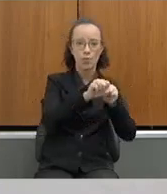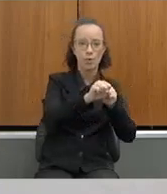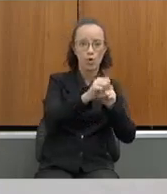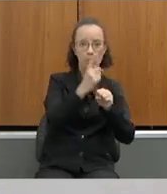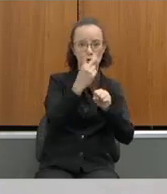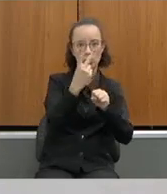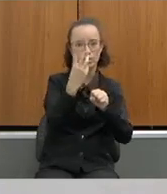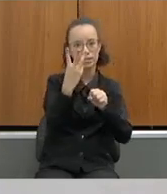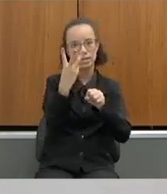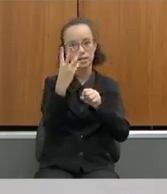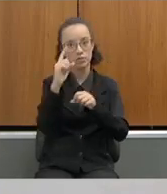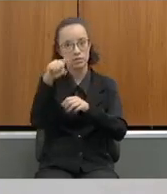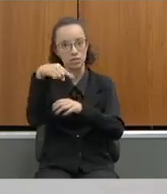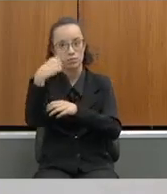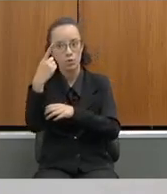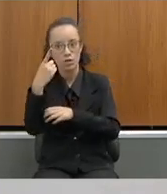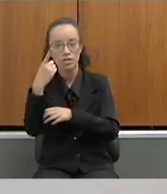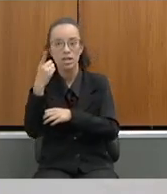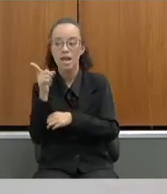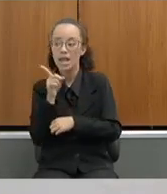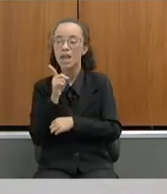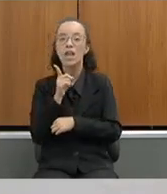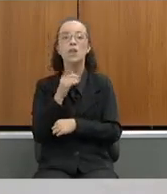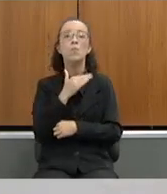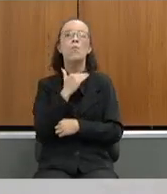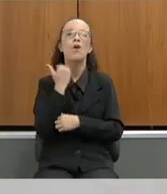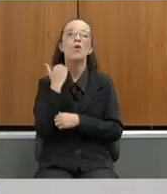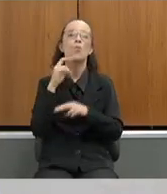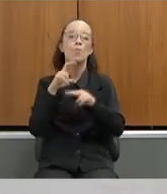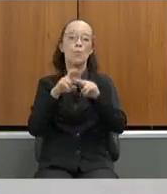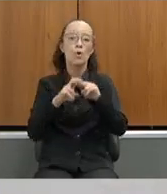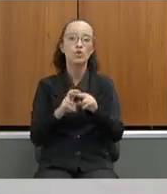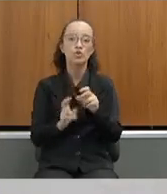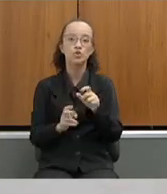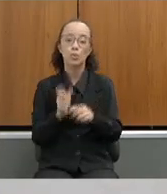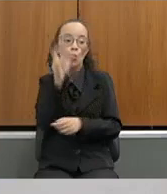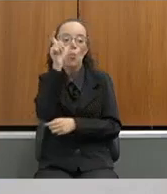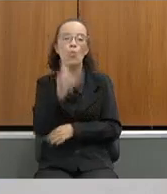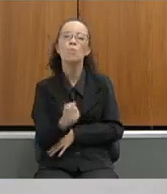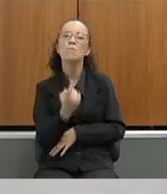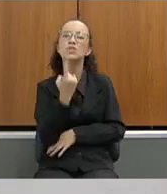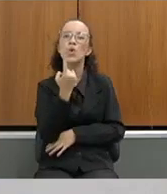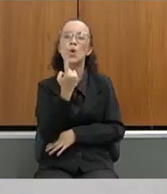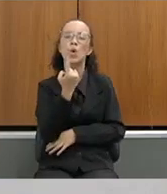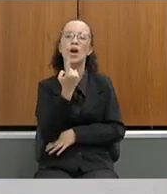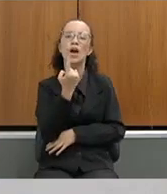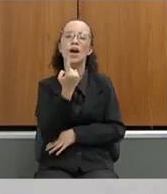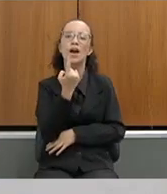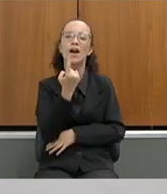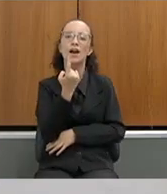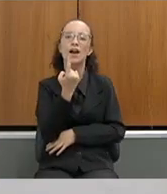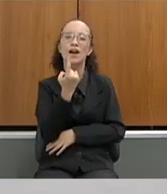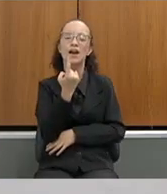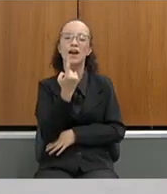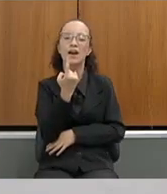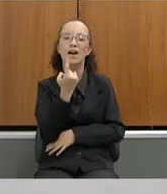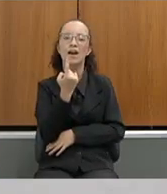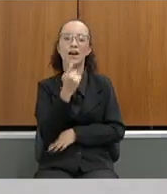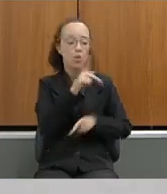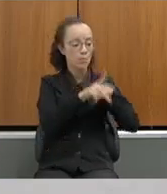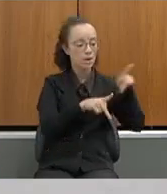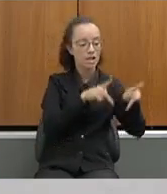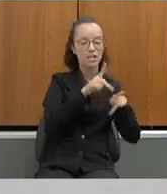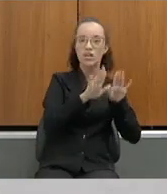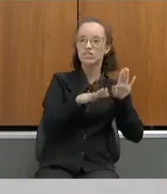três anos, que foi morto por uma pessoa que estava fazendo uma coisa que, às vezes, tem uma parte da população que está